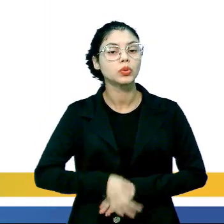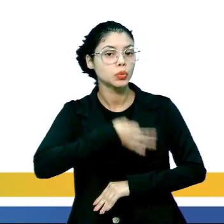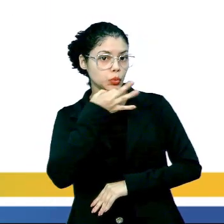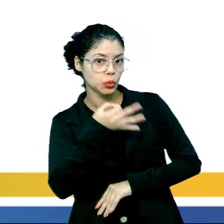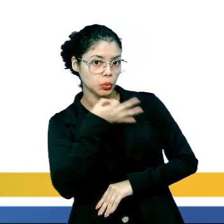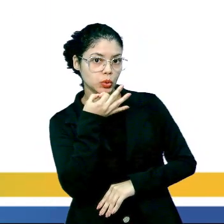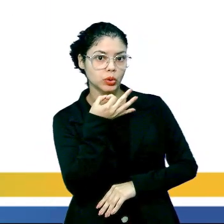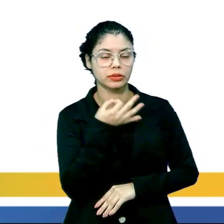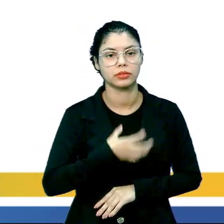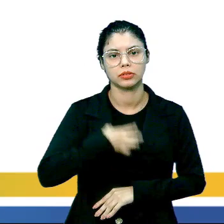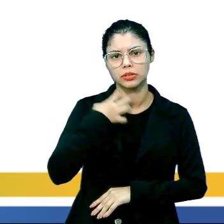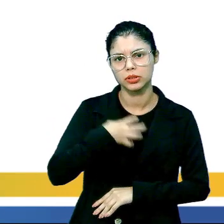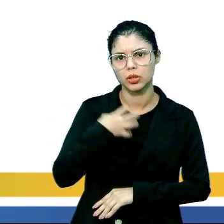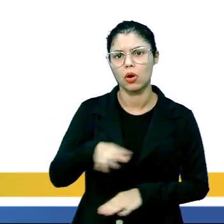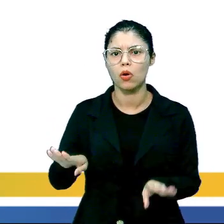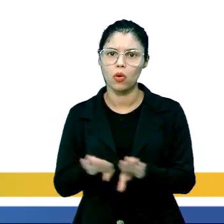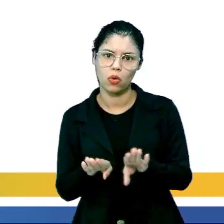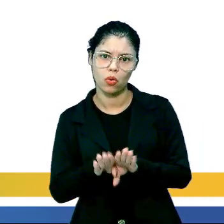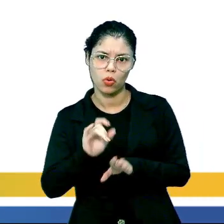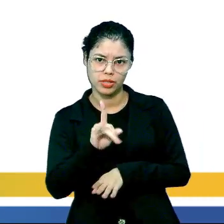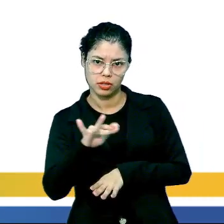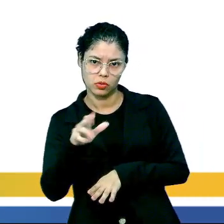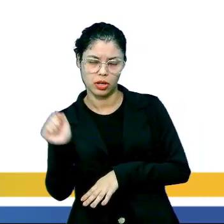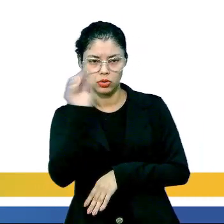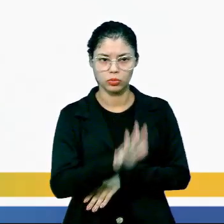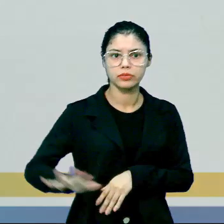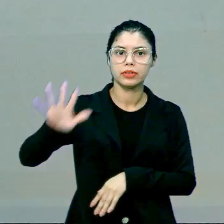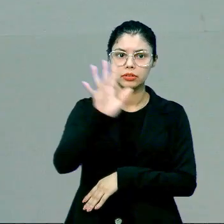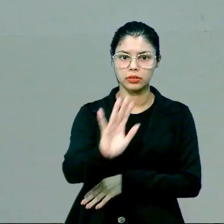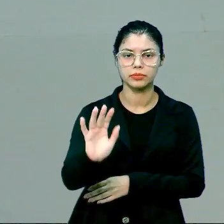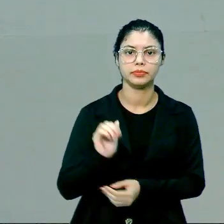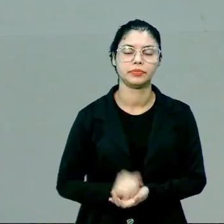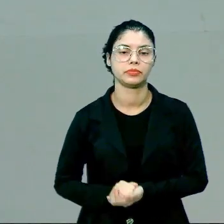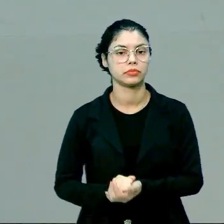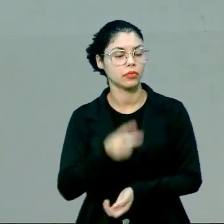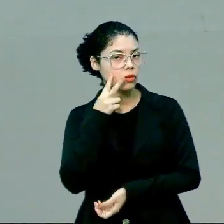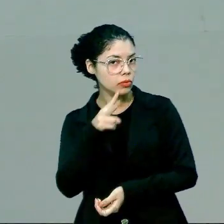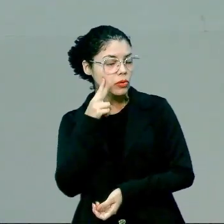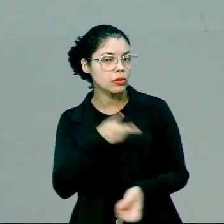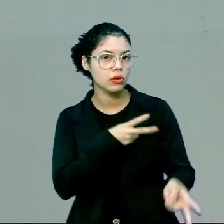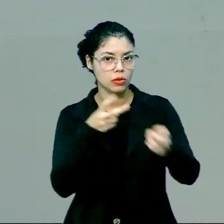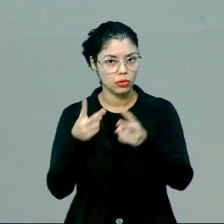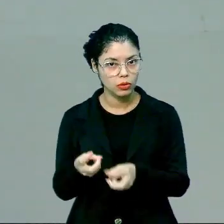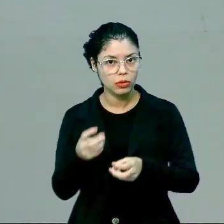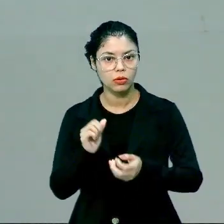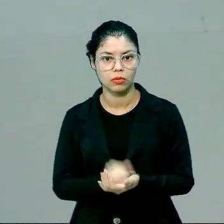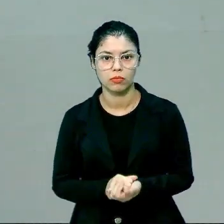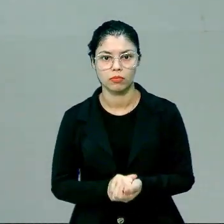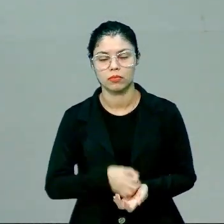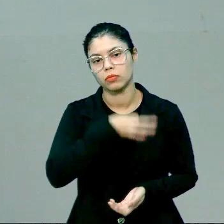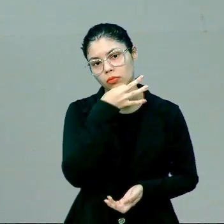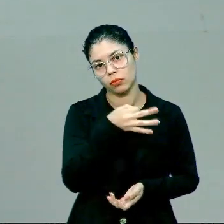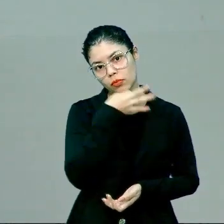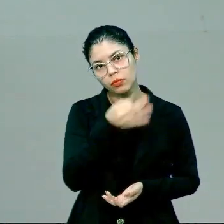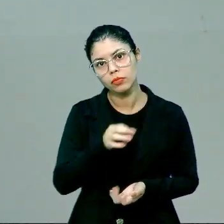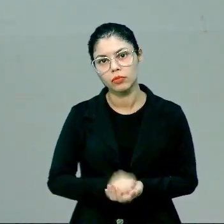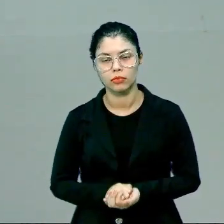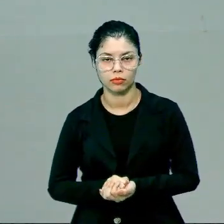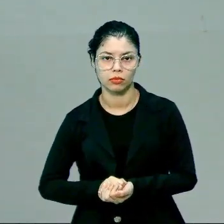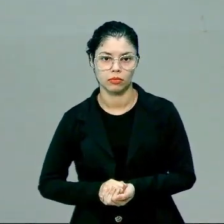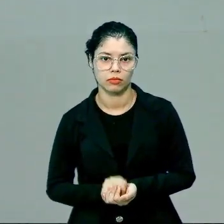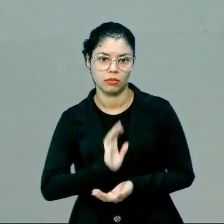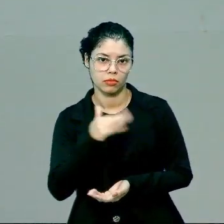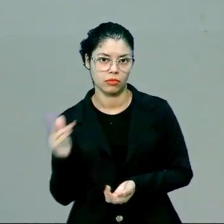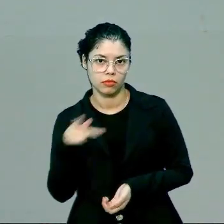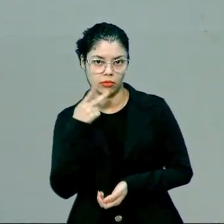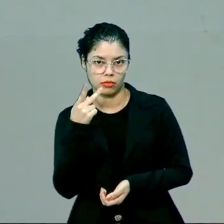Argumento de senso comum, consensuais ou universais. Observe que nós também temos um argumento de senso comum. E